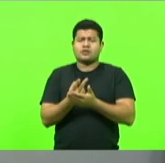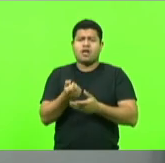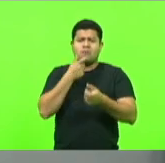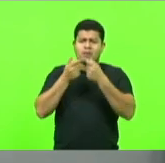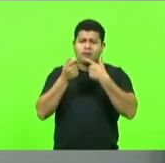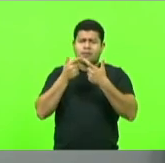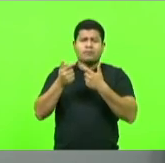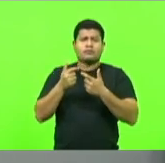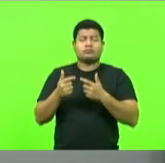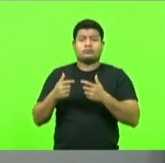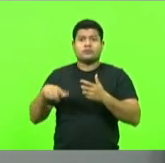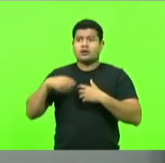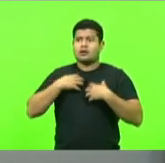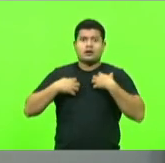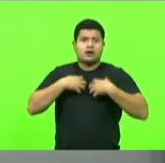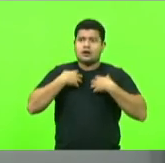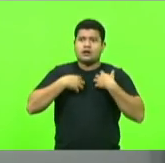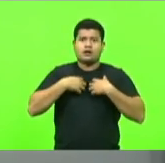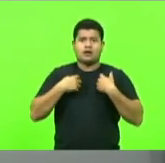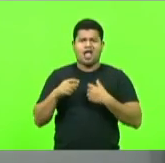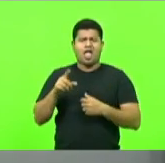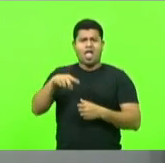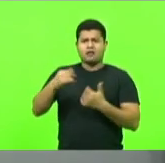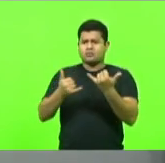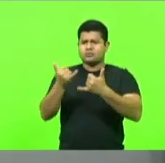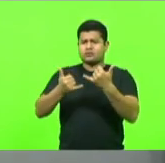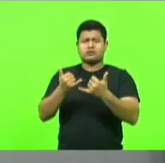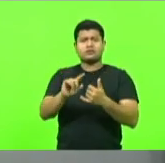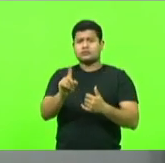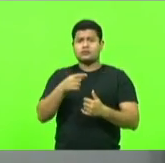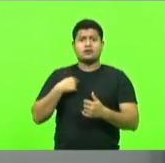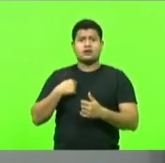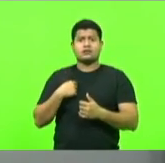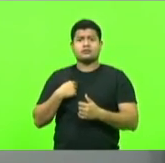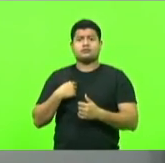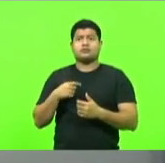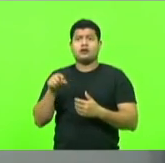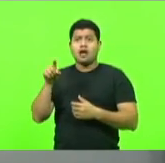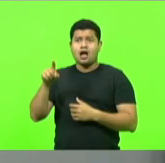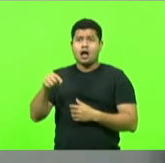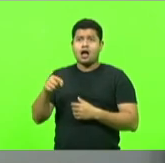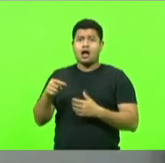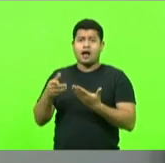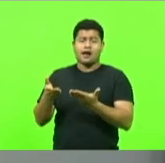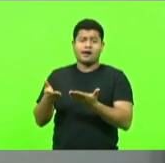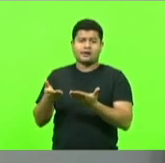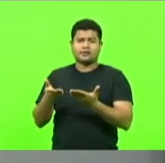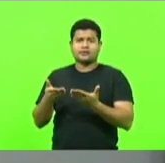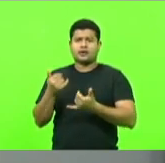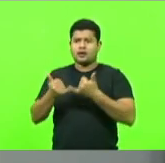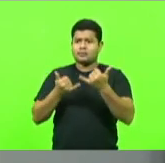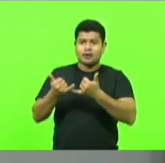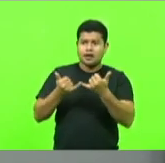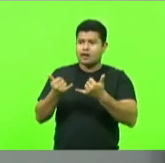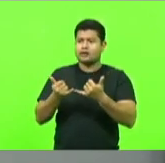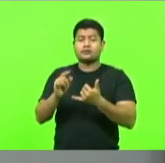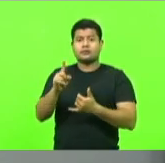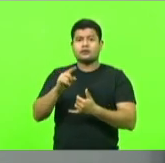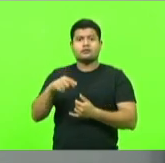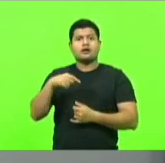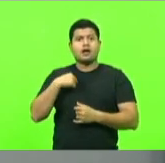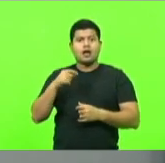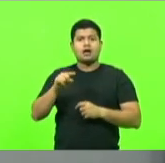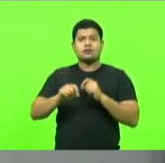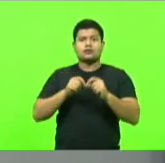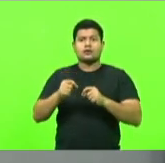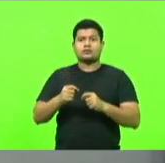brincadeira que ele corre atrás de um bichinho artificial. Não, eles estimulam o animal e